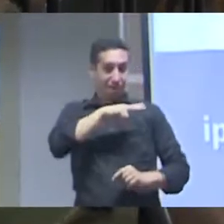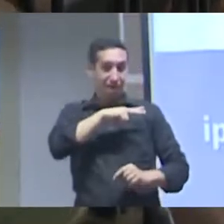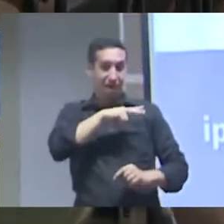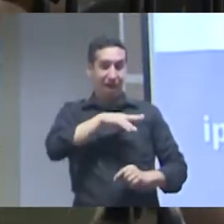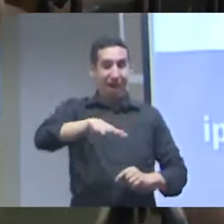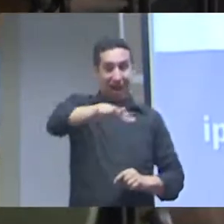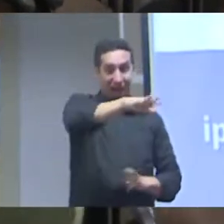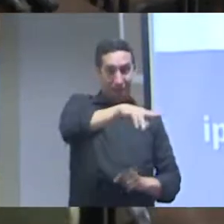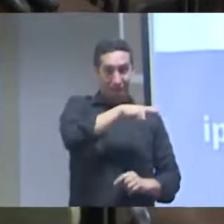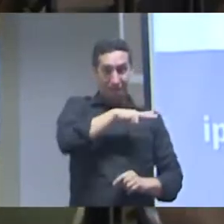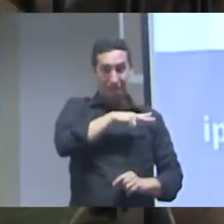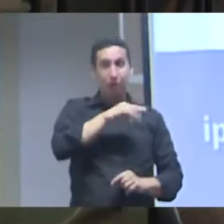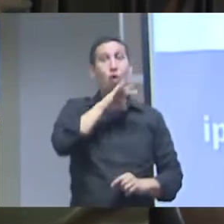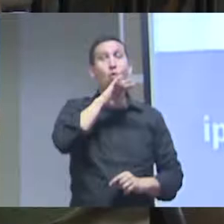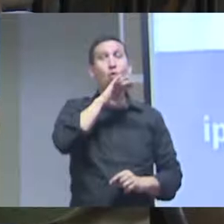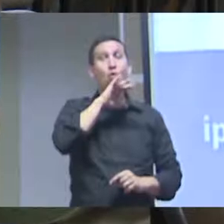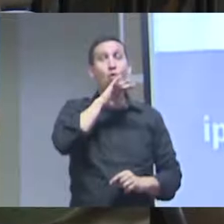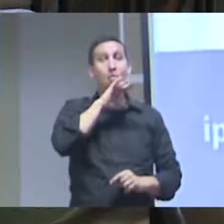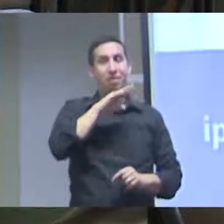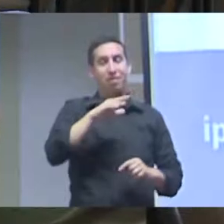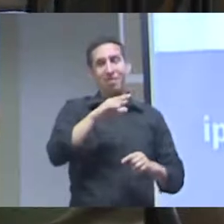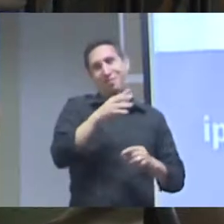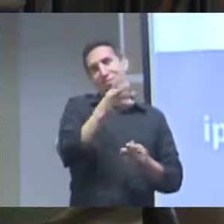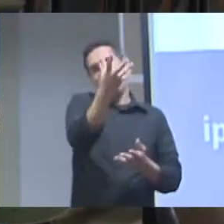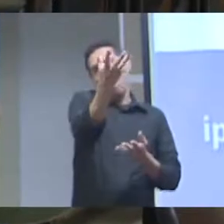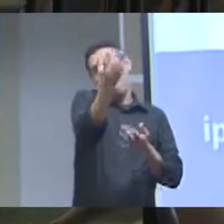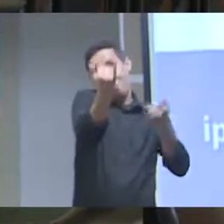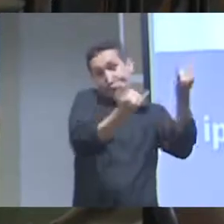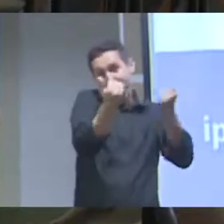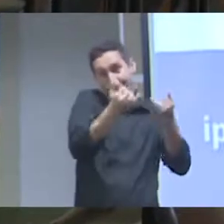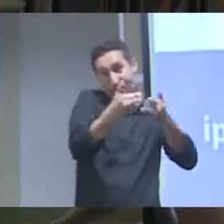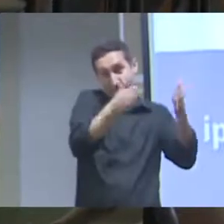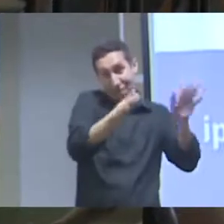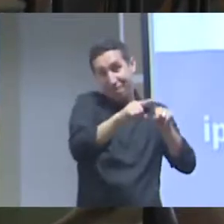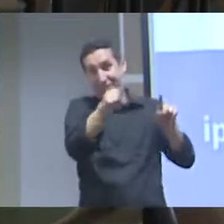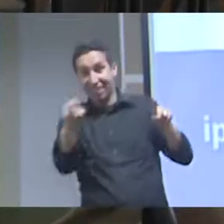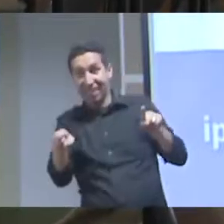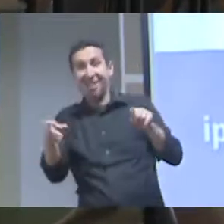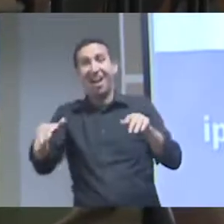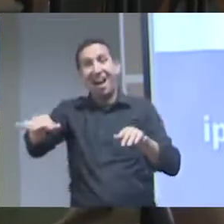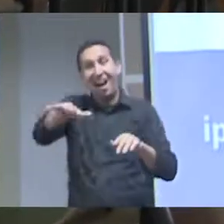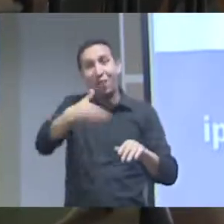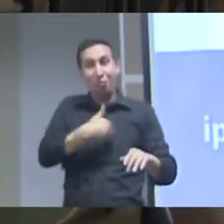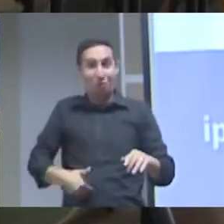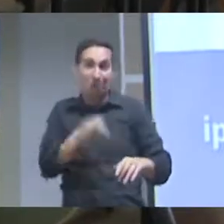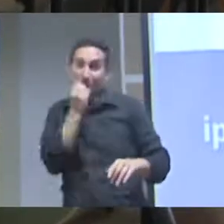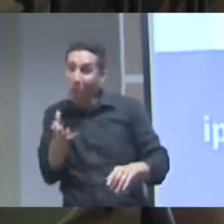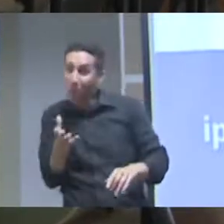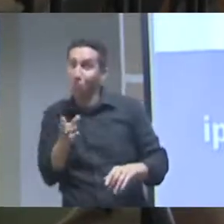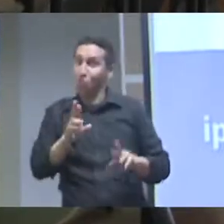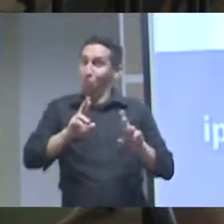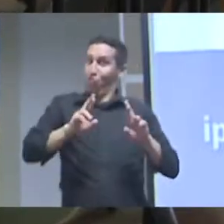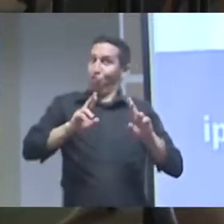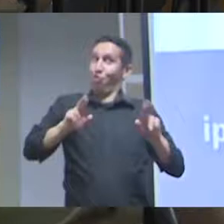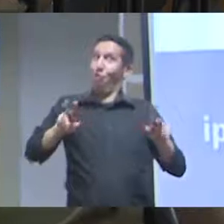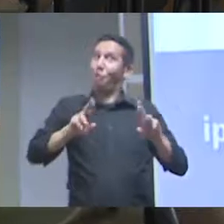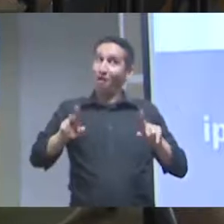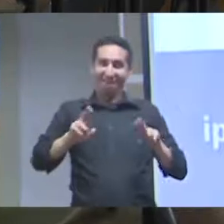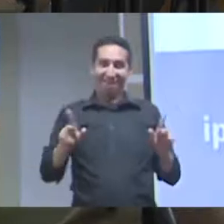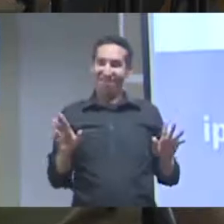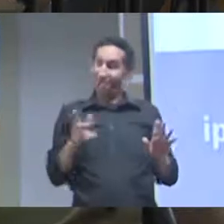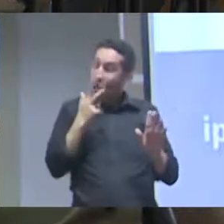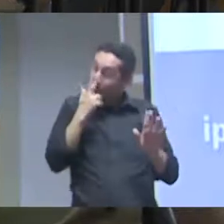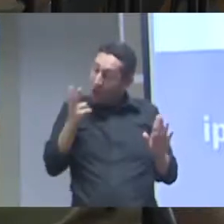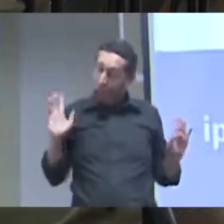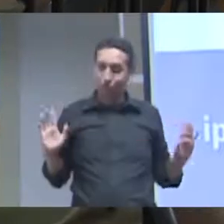talvez deu a impressão de que a iniciativa privada é sempre ruim ela mexer com os dados abertos e que quando é o